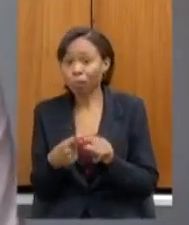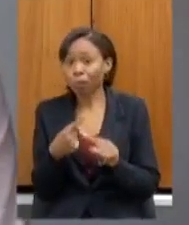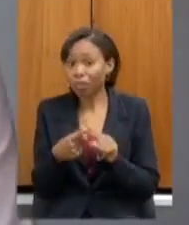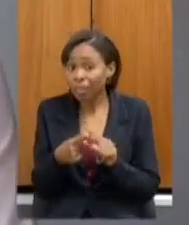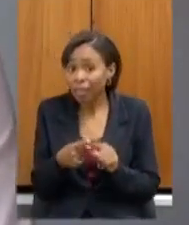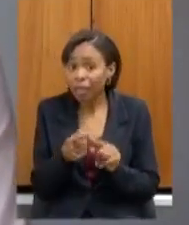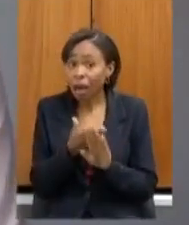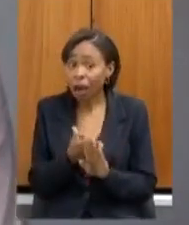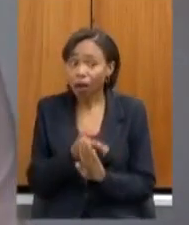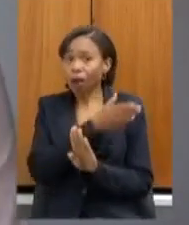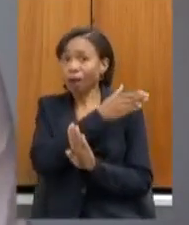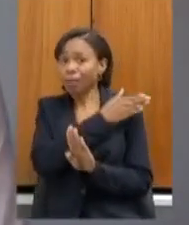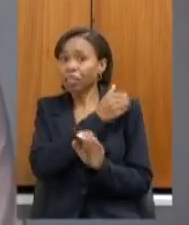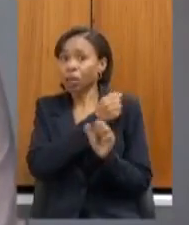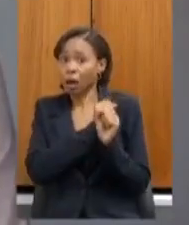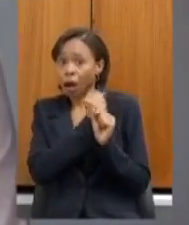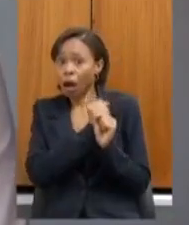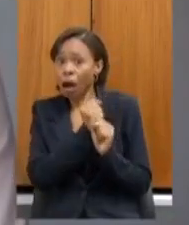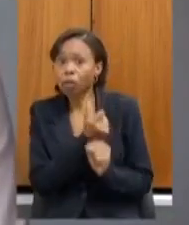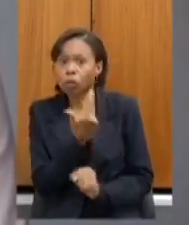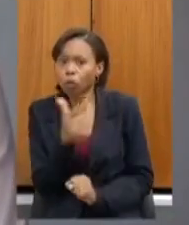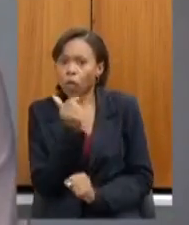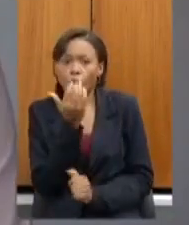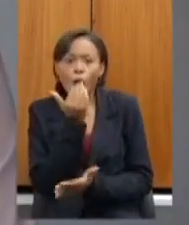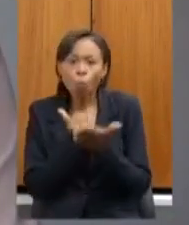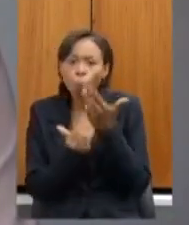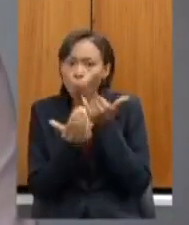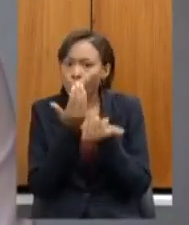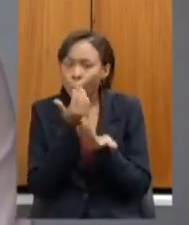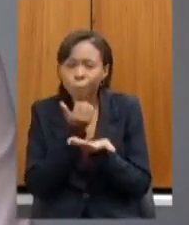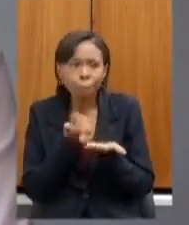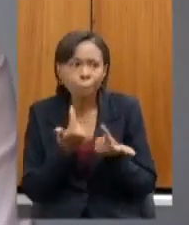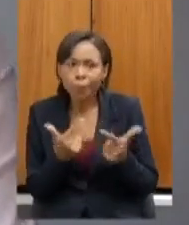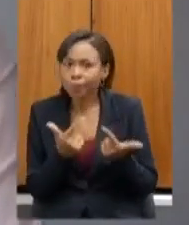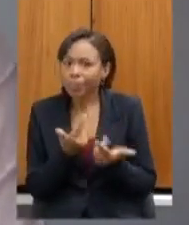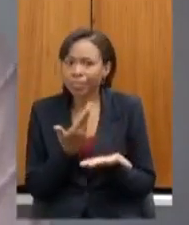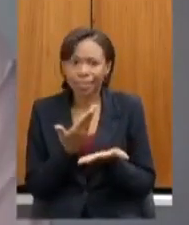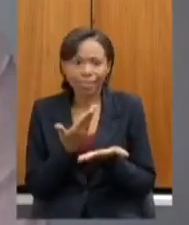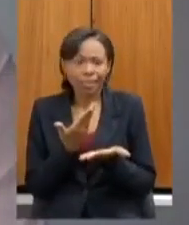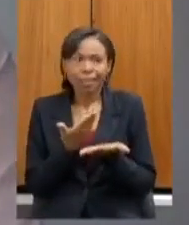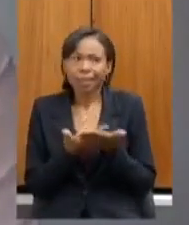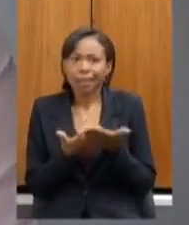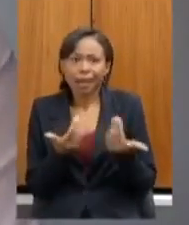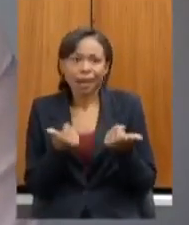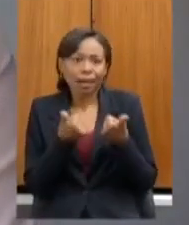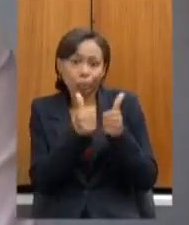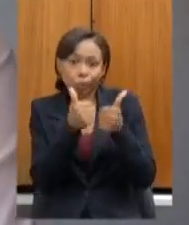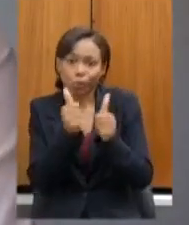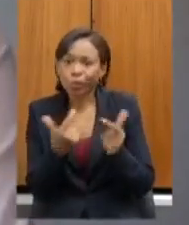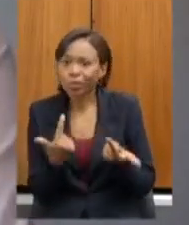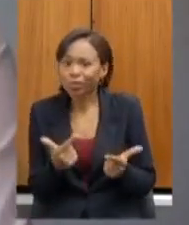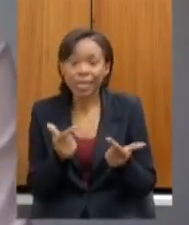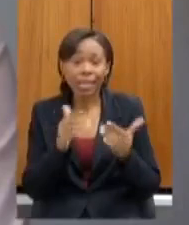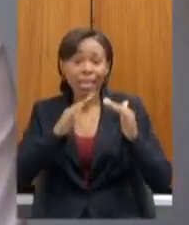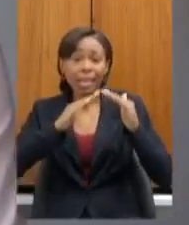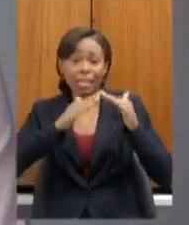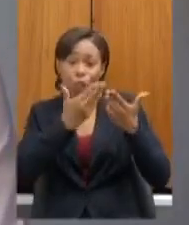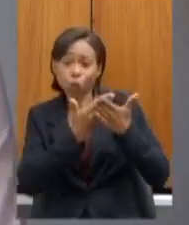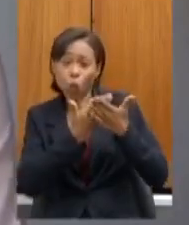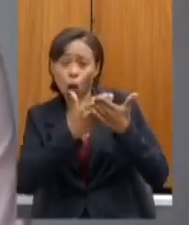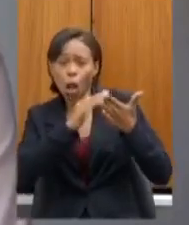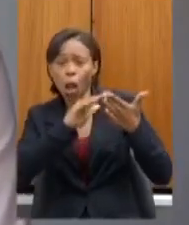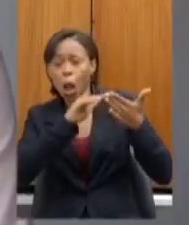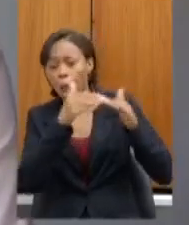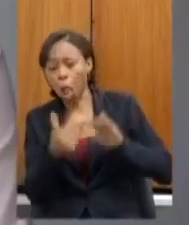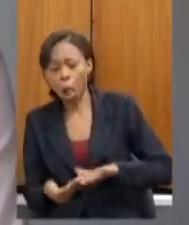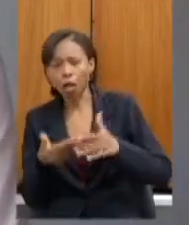inteiro sem merenda sem transporte com escola caindo né as 800 que a gente reformou